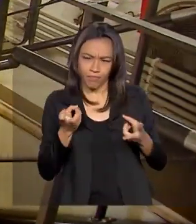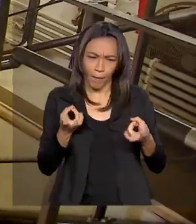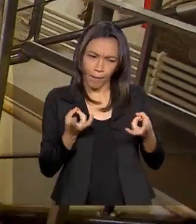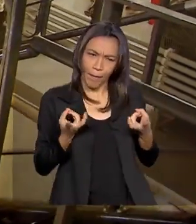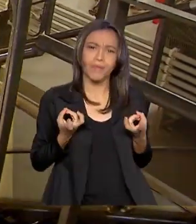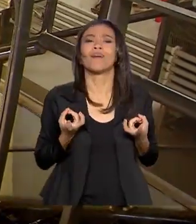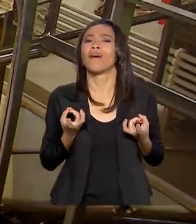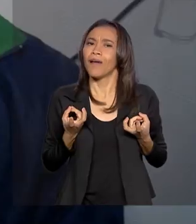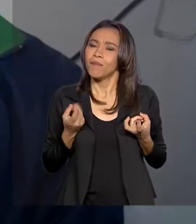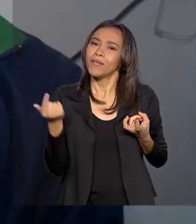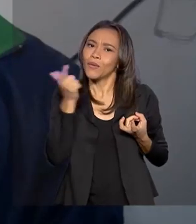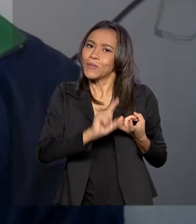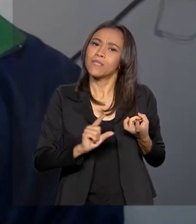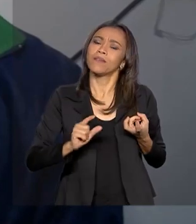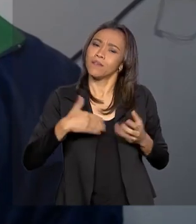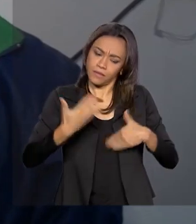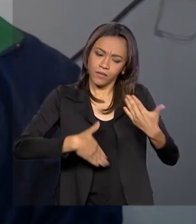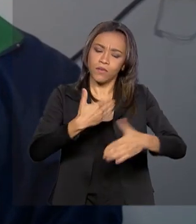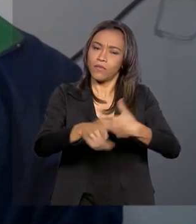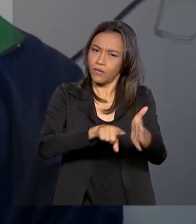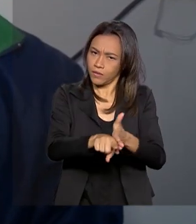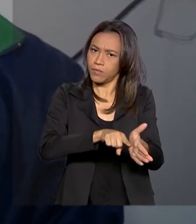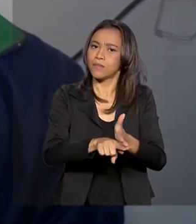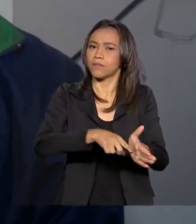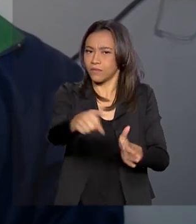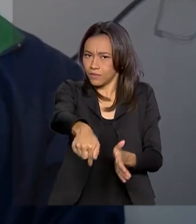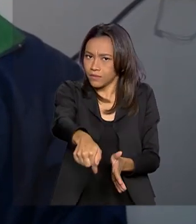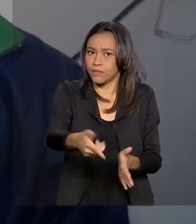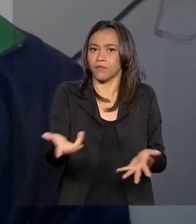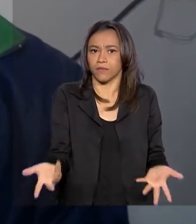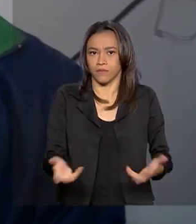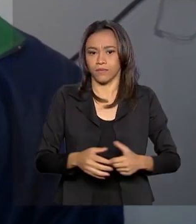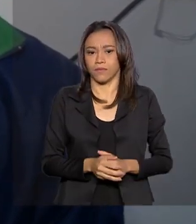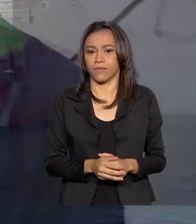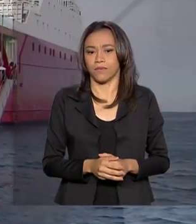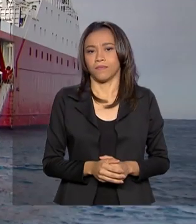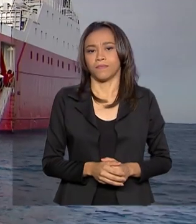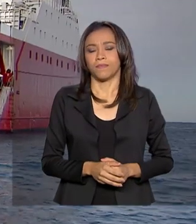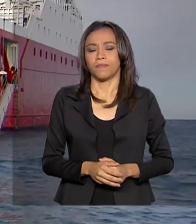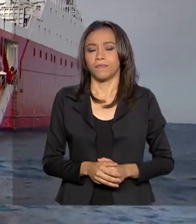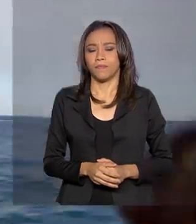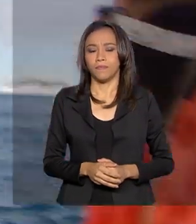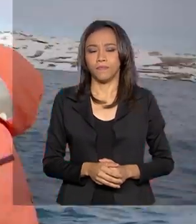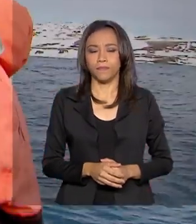desenvolver atividades sem maiores percalços.